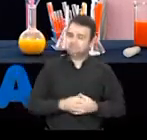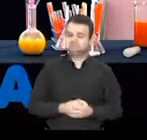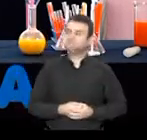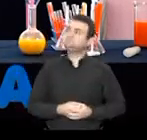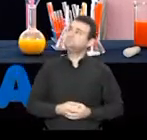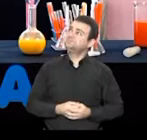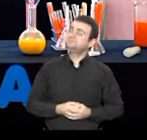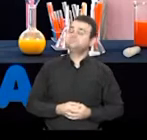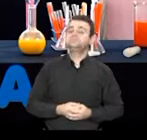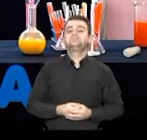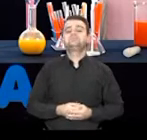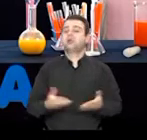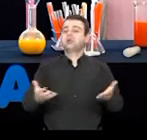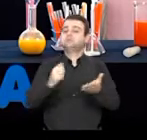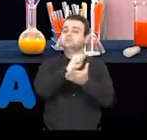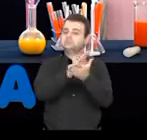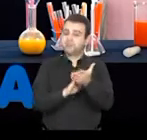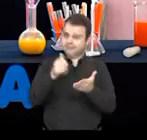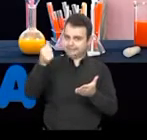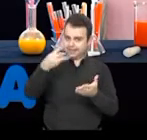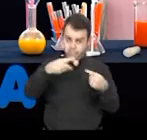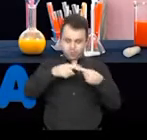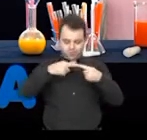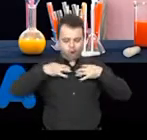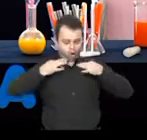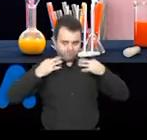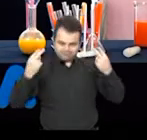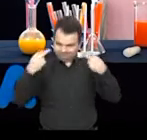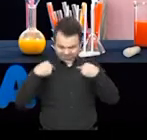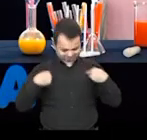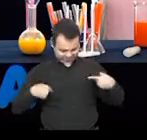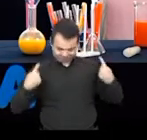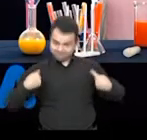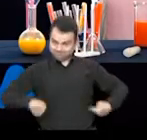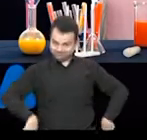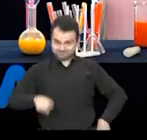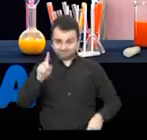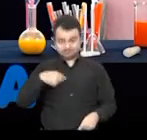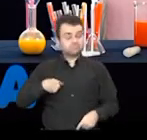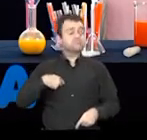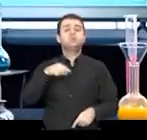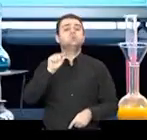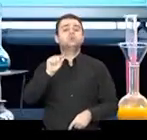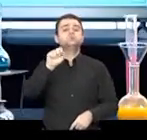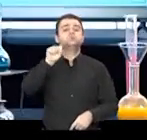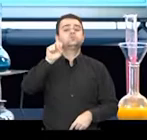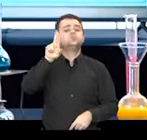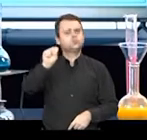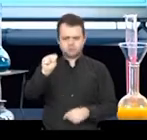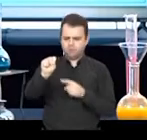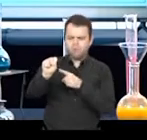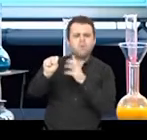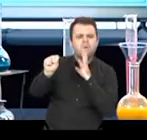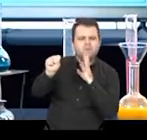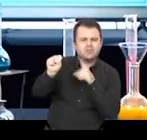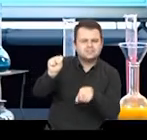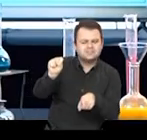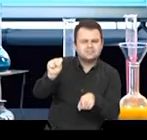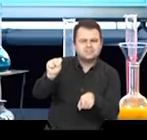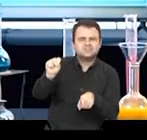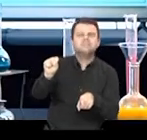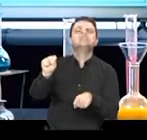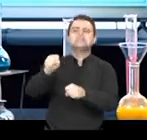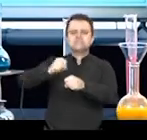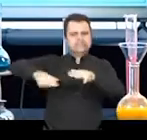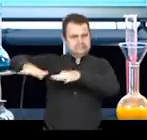a atividade 13 tem tudo a ver com essa roupa que eu estou usando. Ela fala sobre o SUS. Você conhece o SUS,